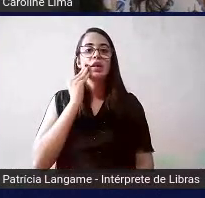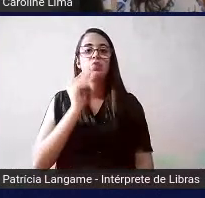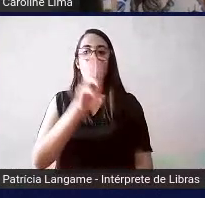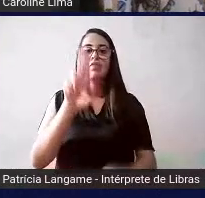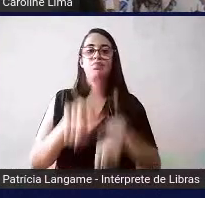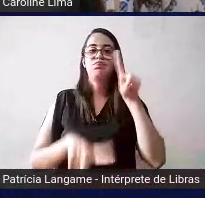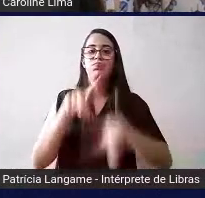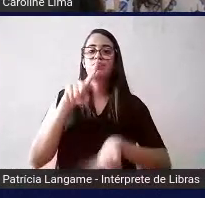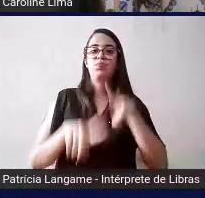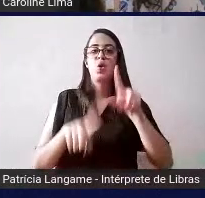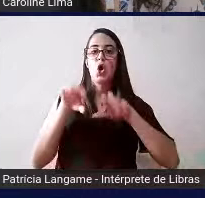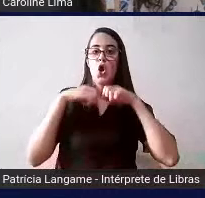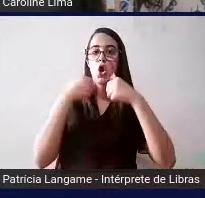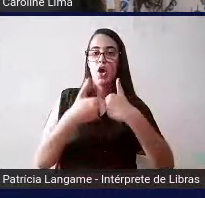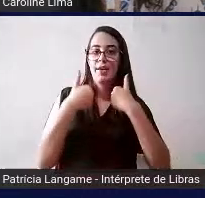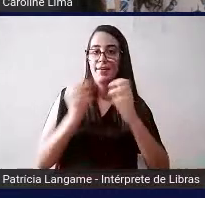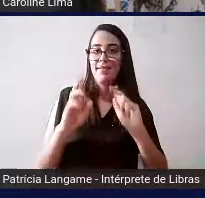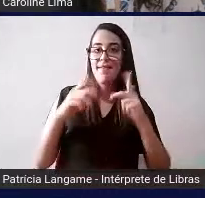tá bom?